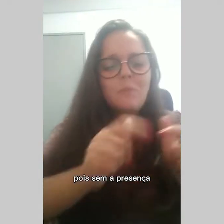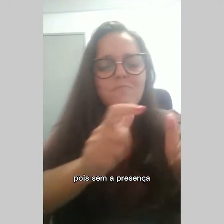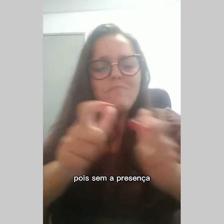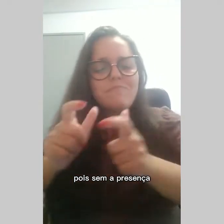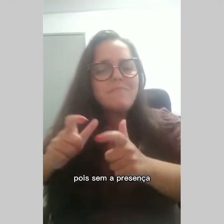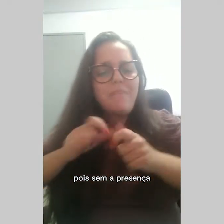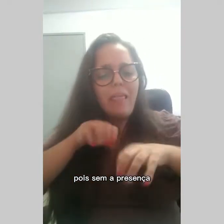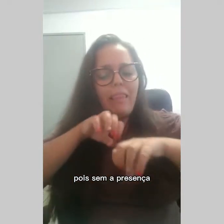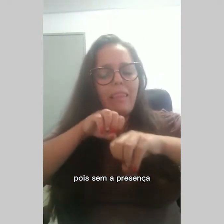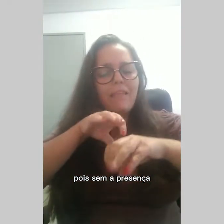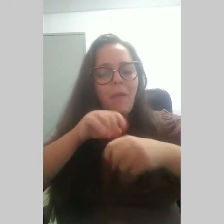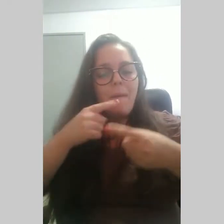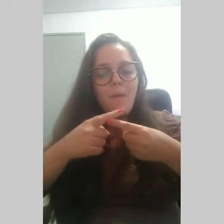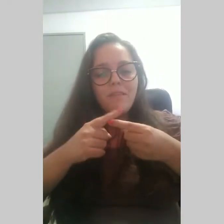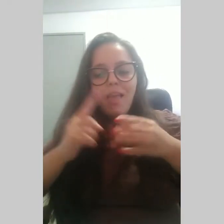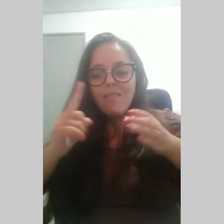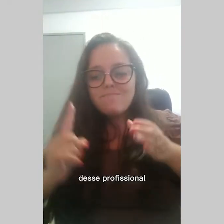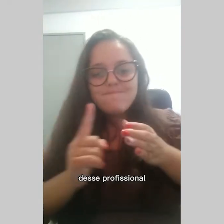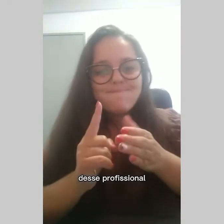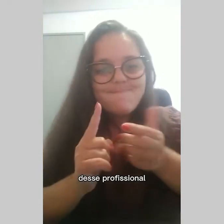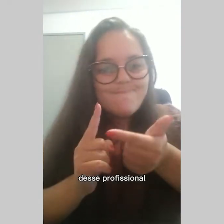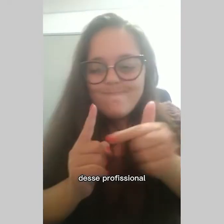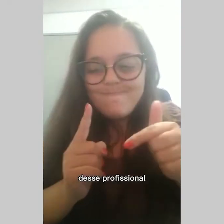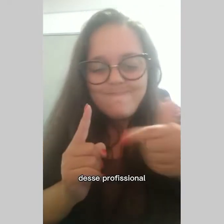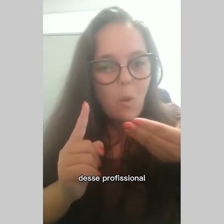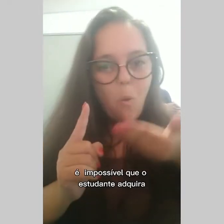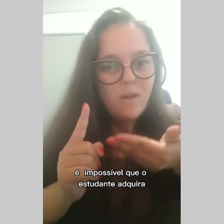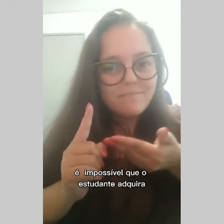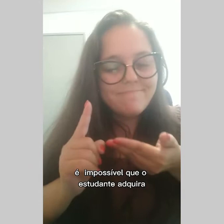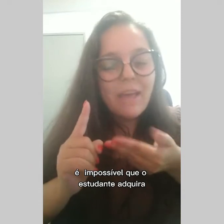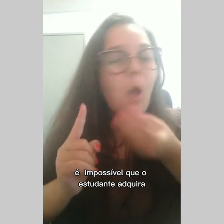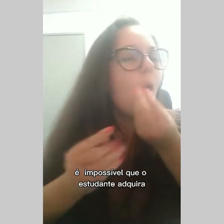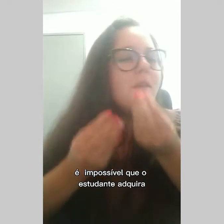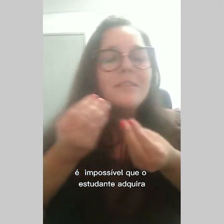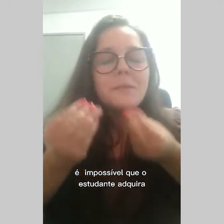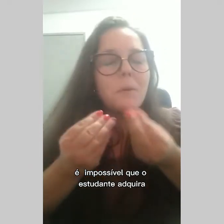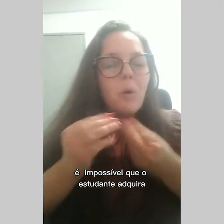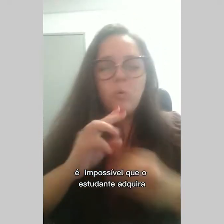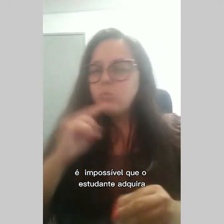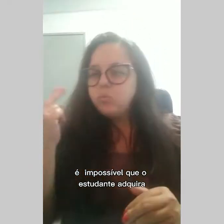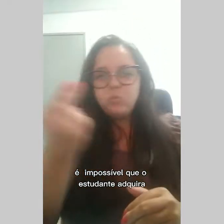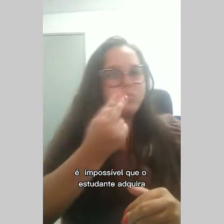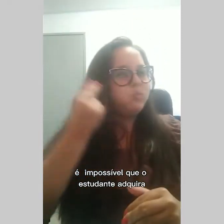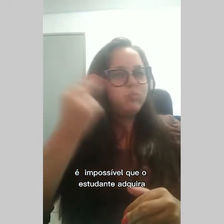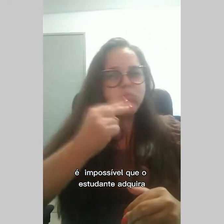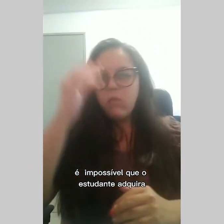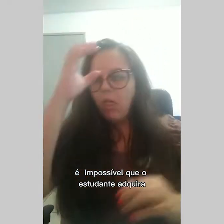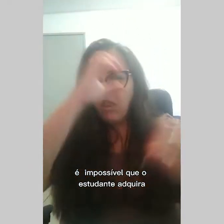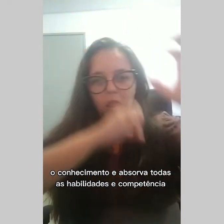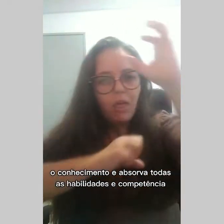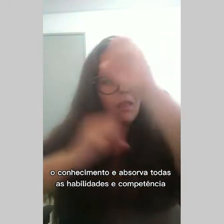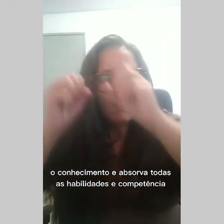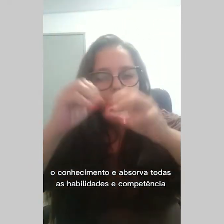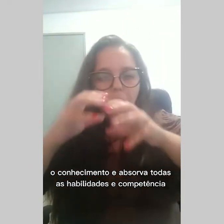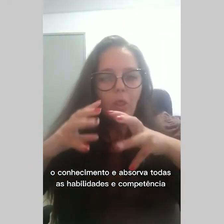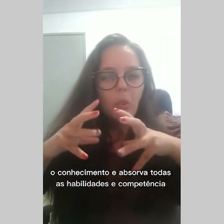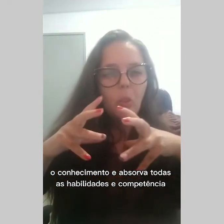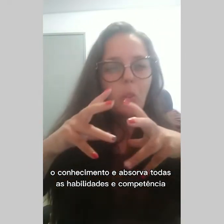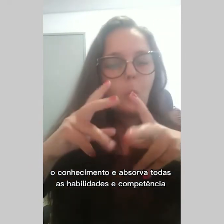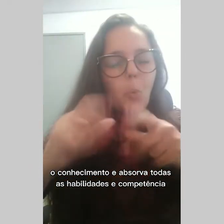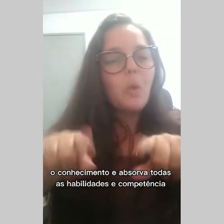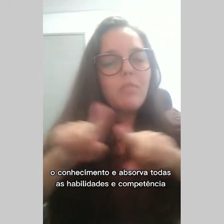Pois, sem a presença desse profissional, é impossível que o estudante adquira o